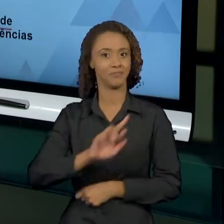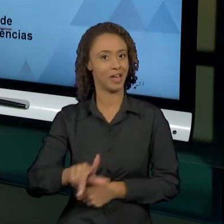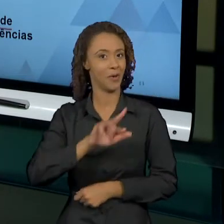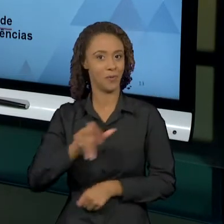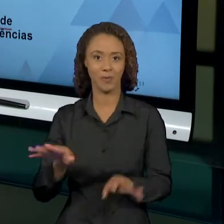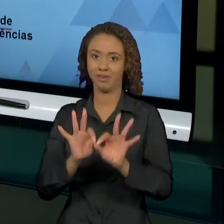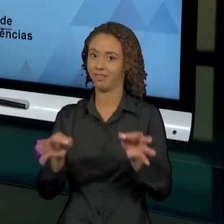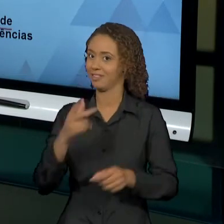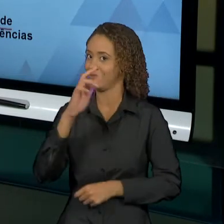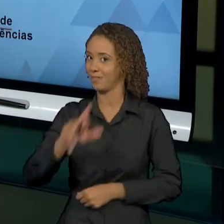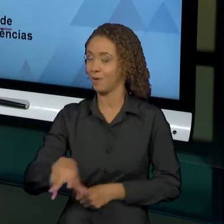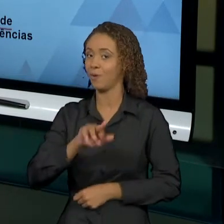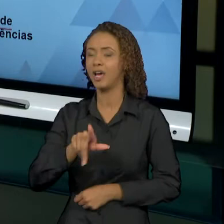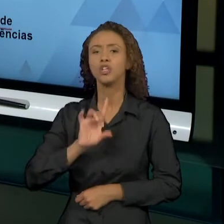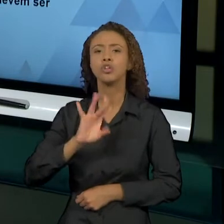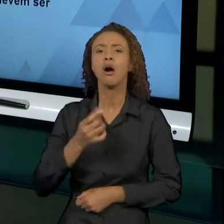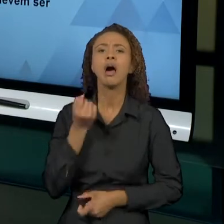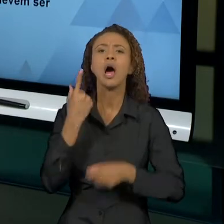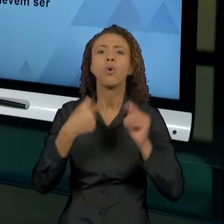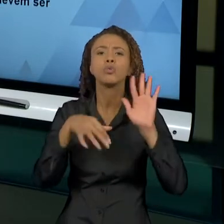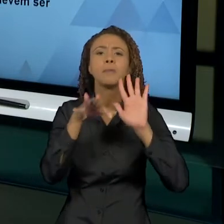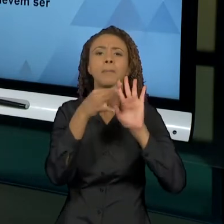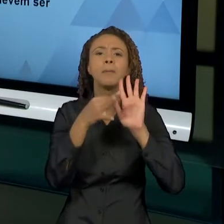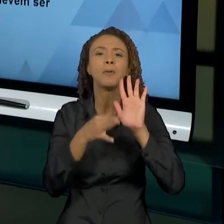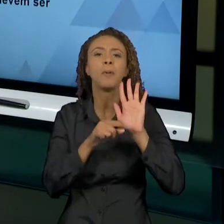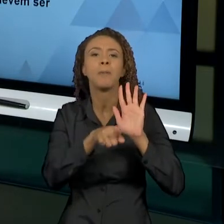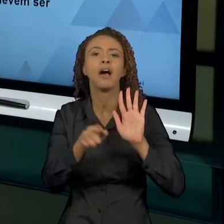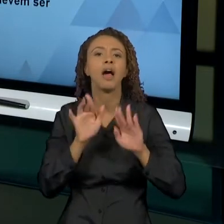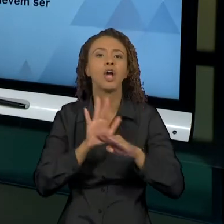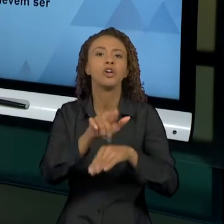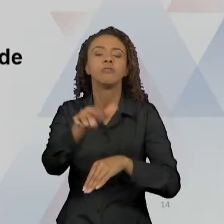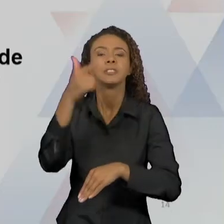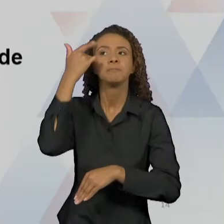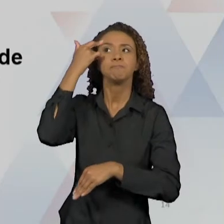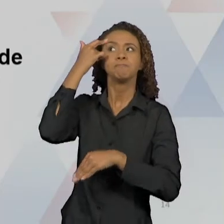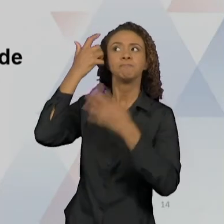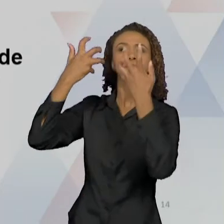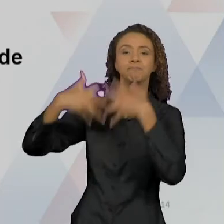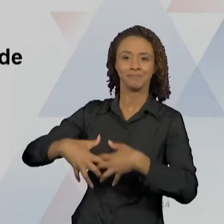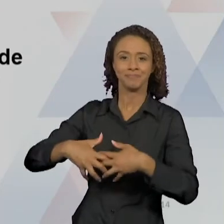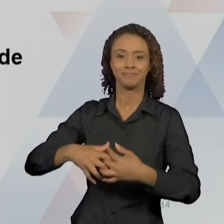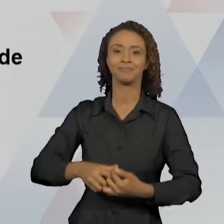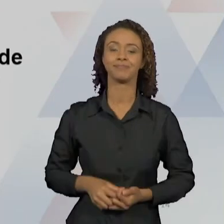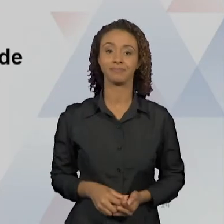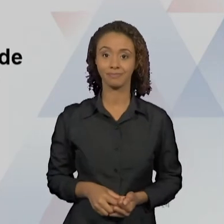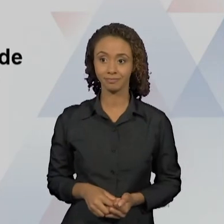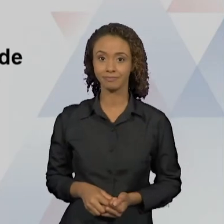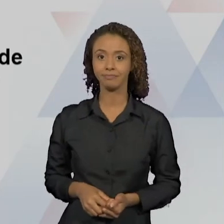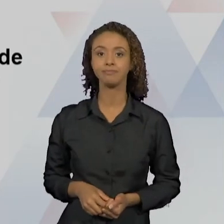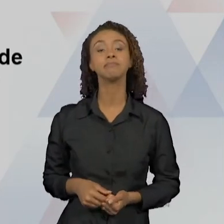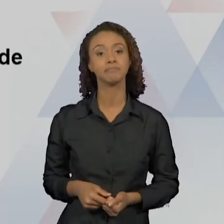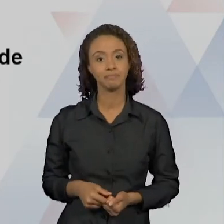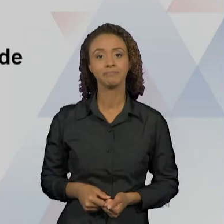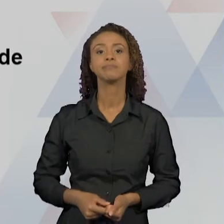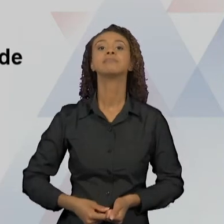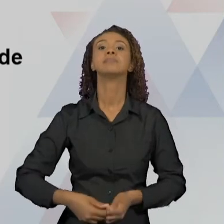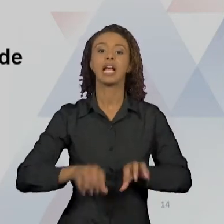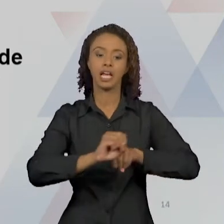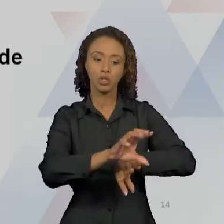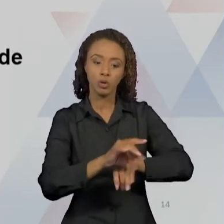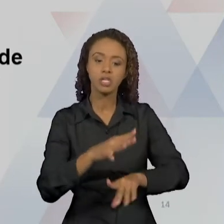destacando alguns pontos para vocês pensarem. Como eu disse, com relação à educação e à sociedade,